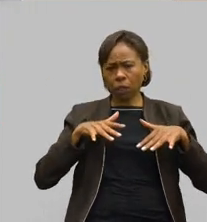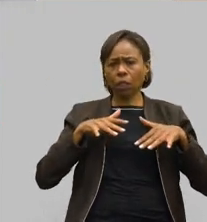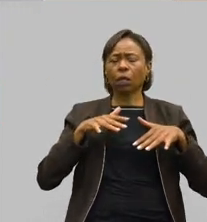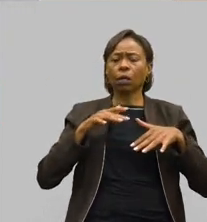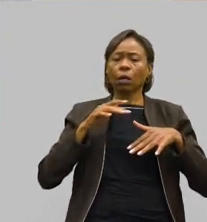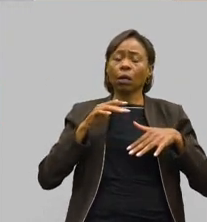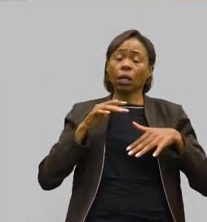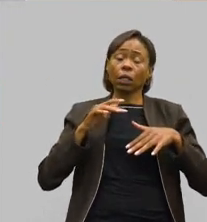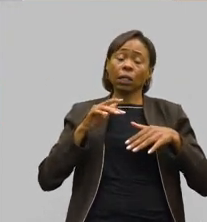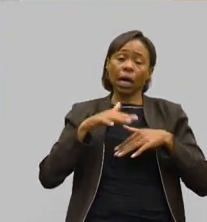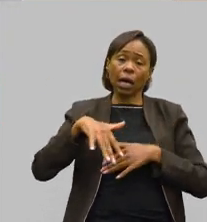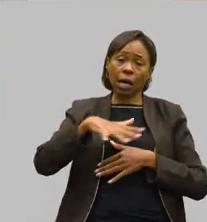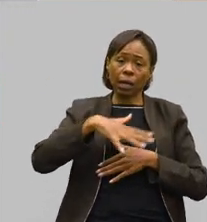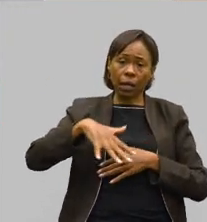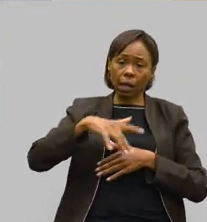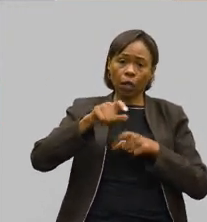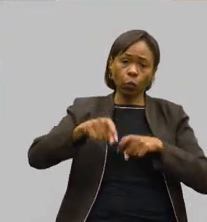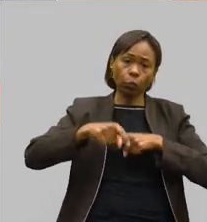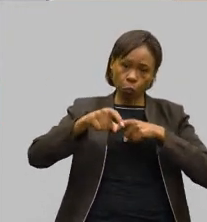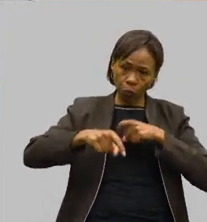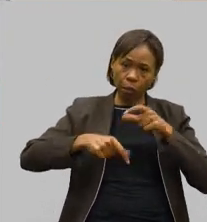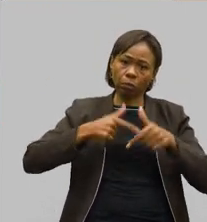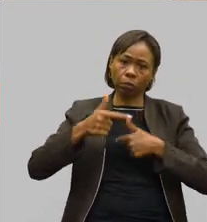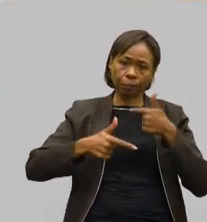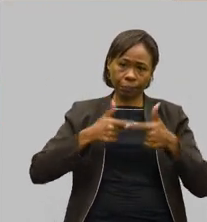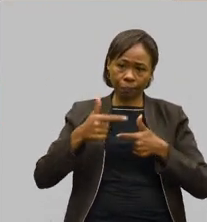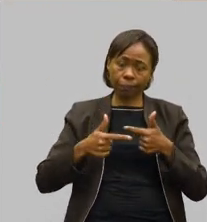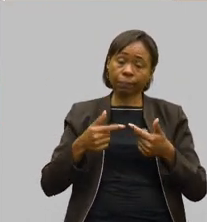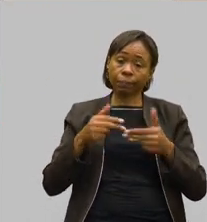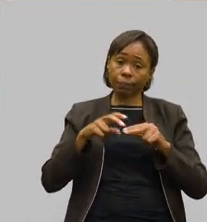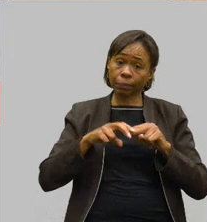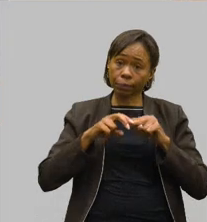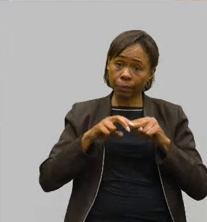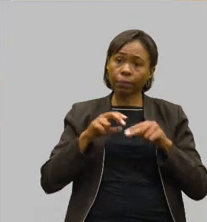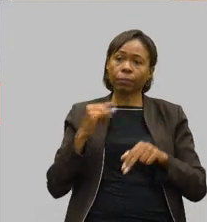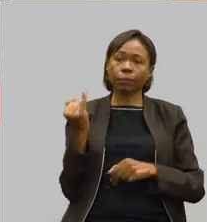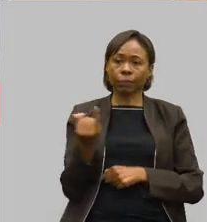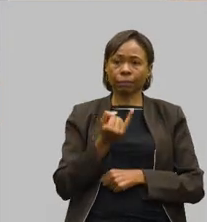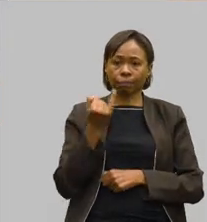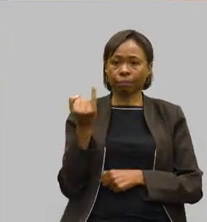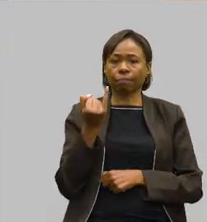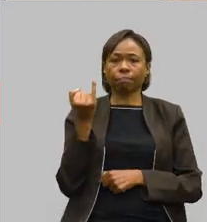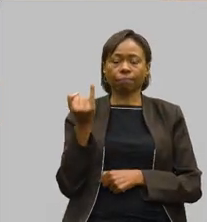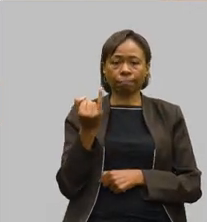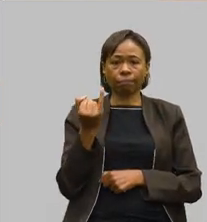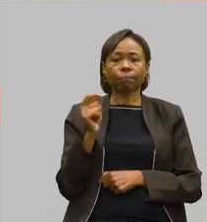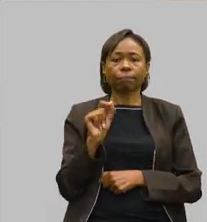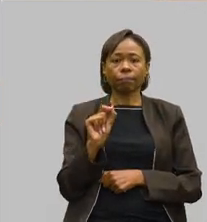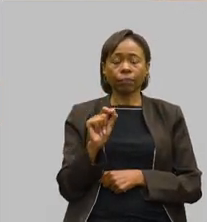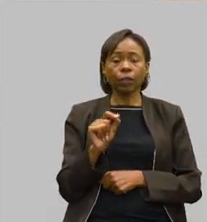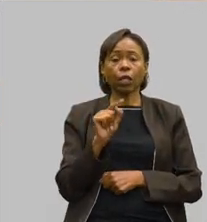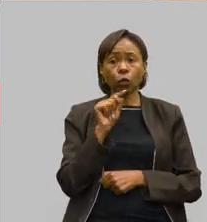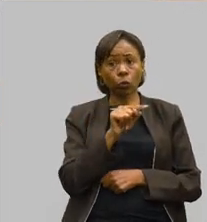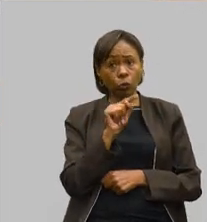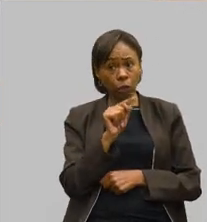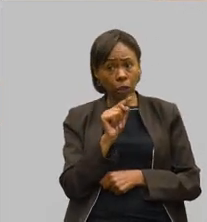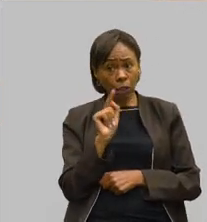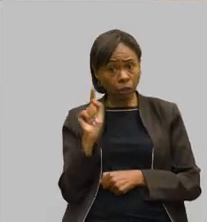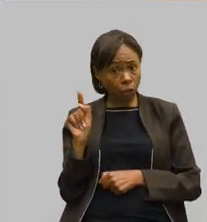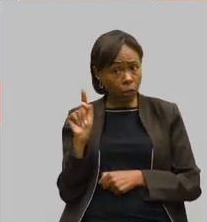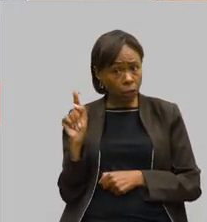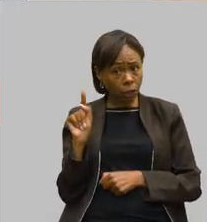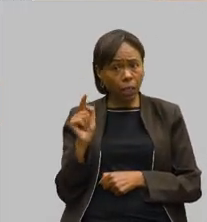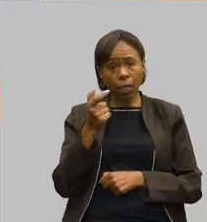rurais. Então, é muito importante que a senhora tome ciência e nos